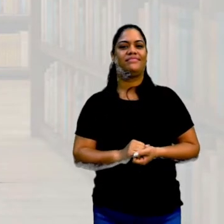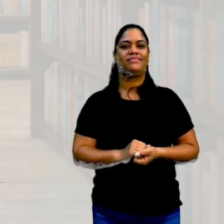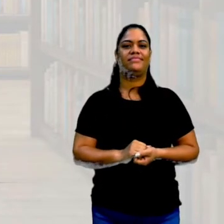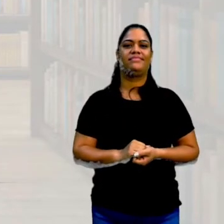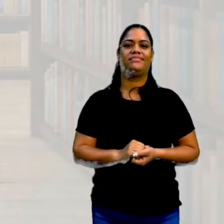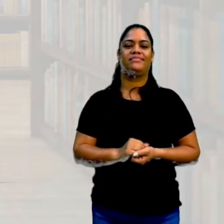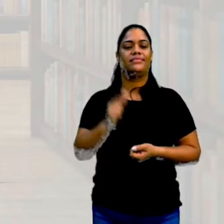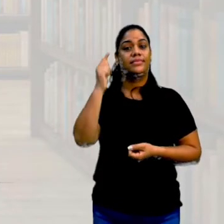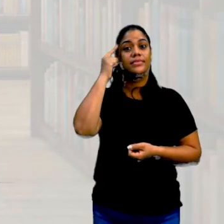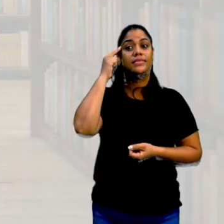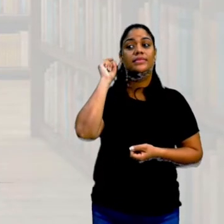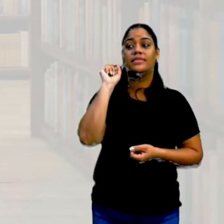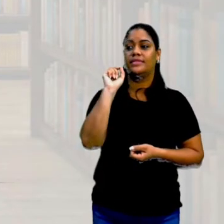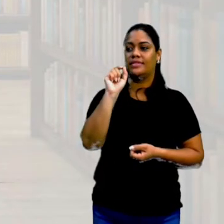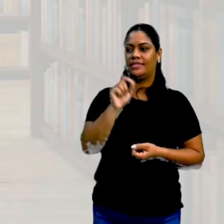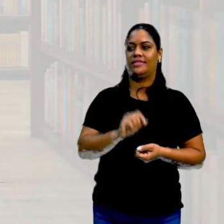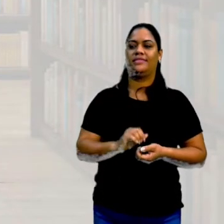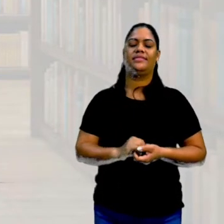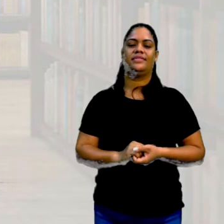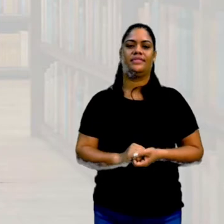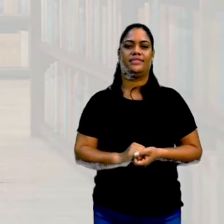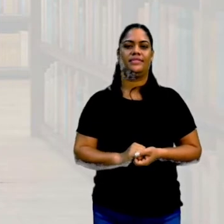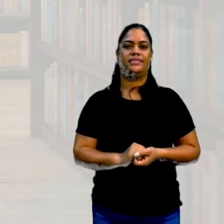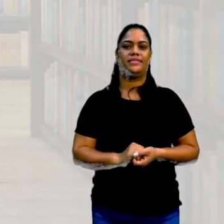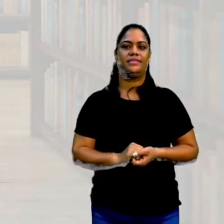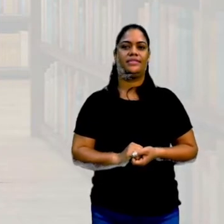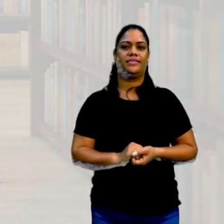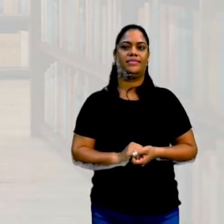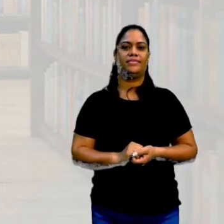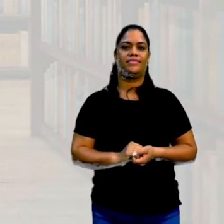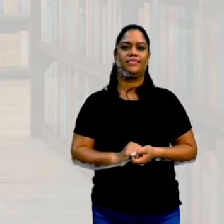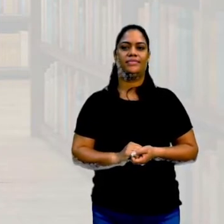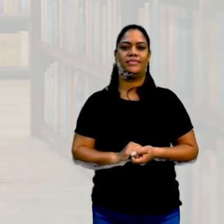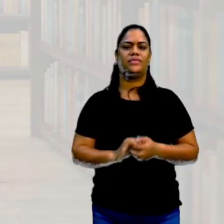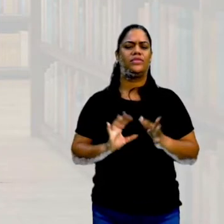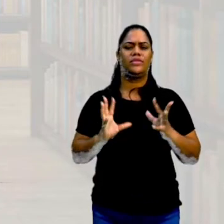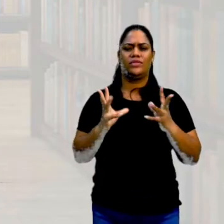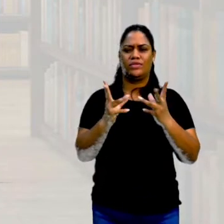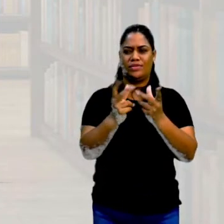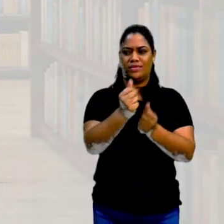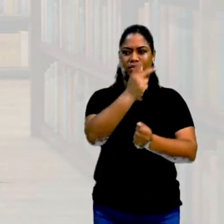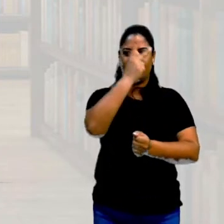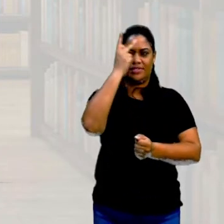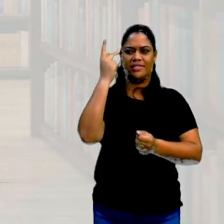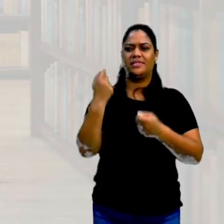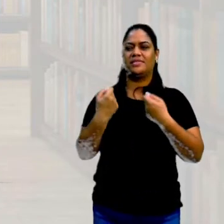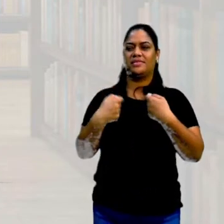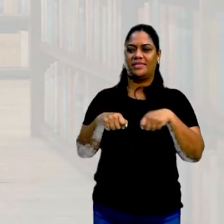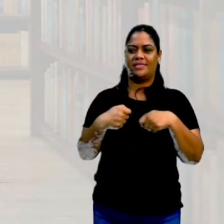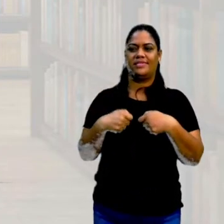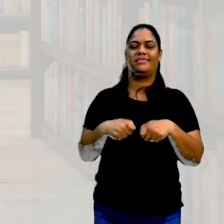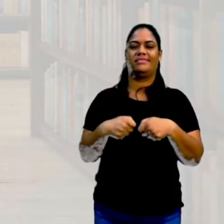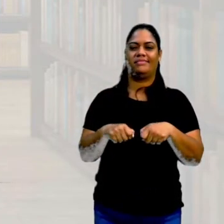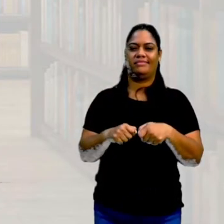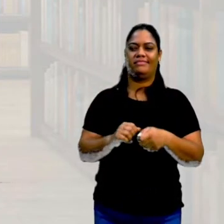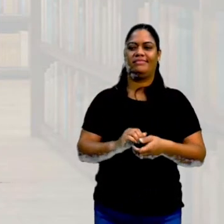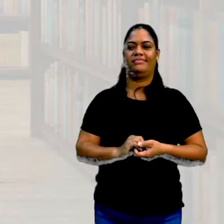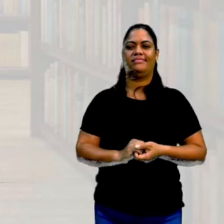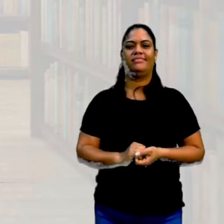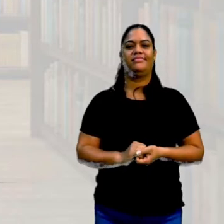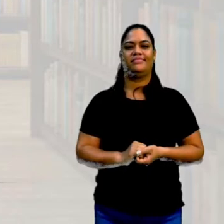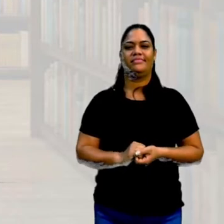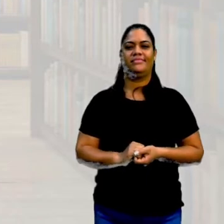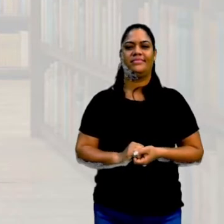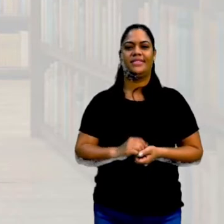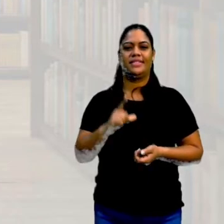um censo, todas as pessoas vão ter que ser pesquisadas. Então, se